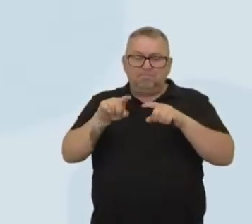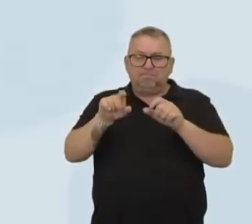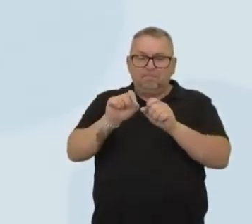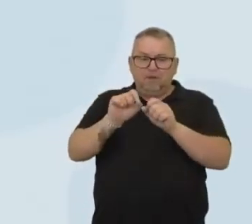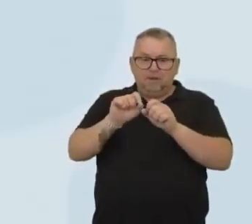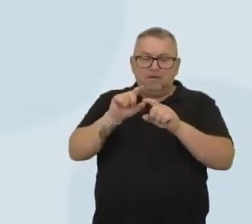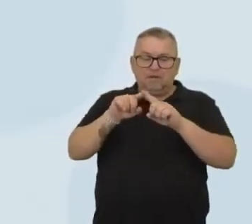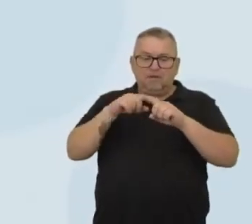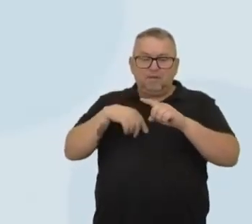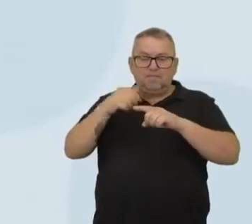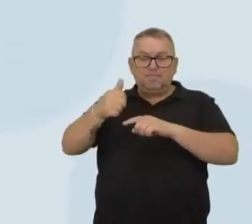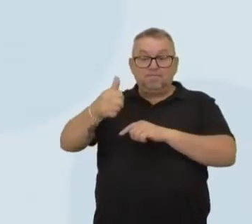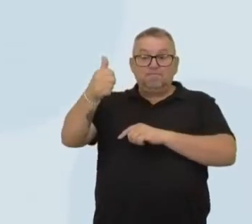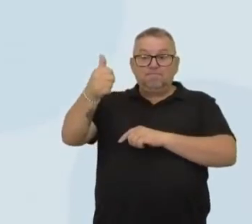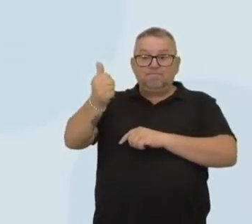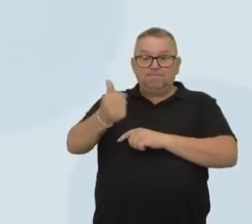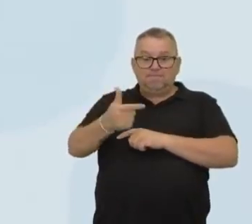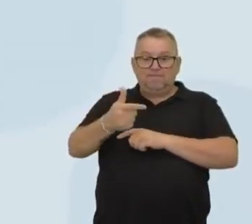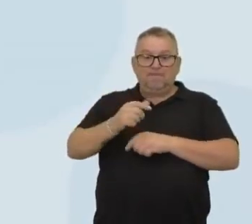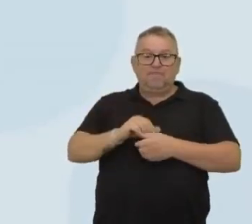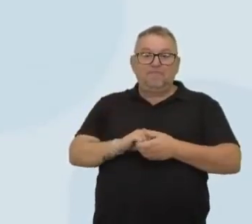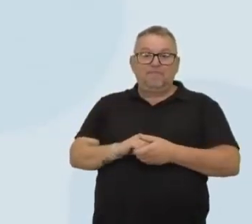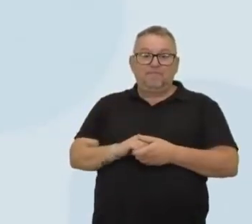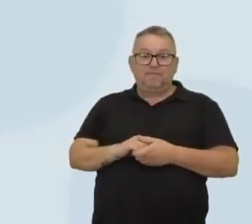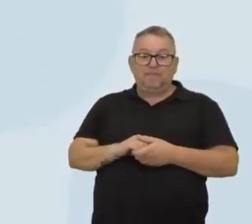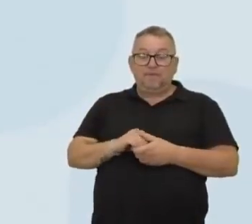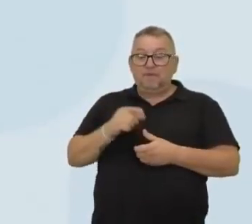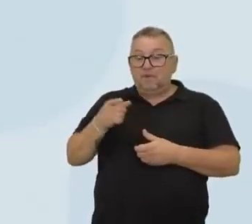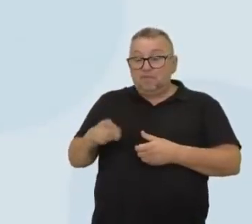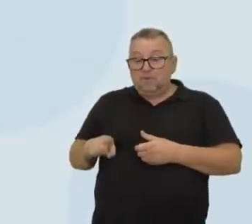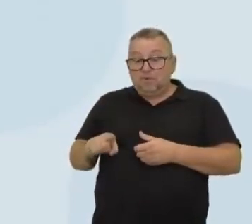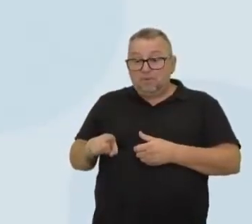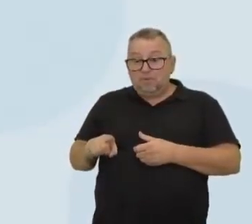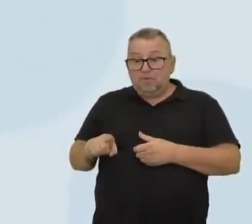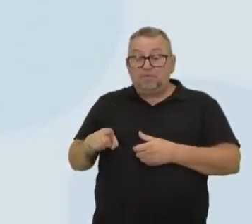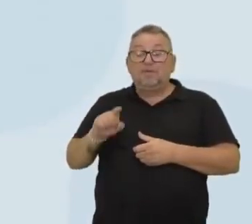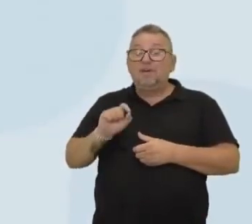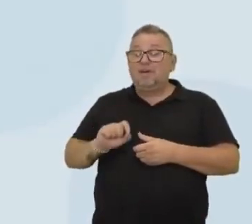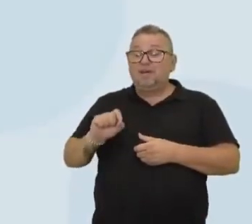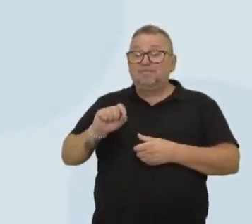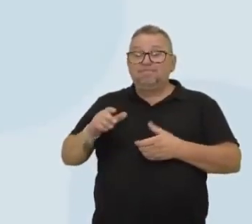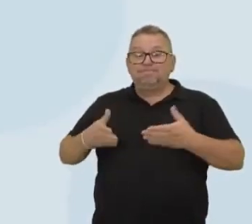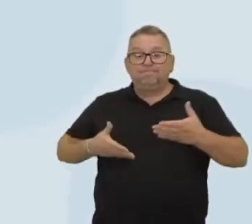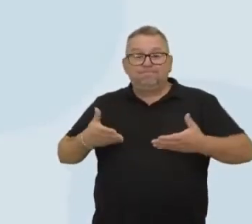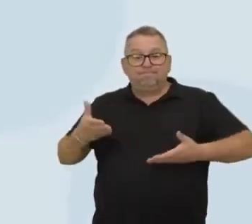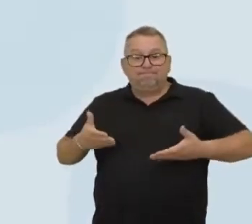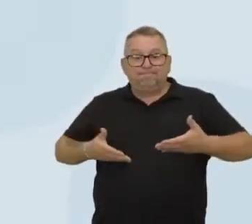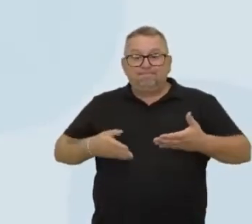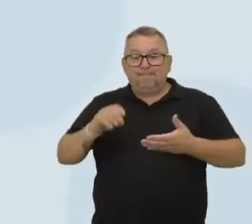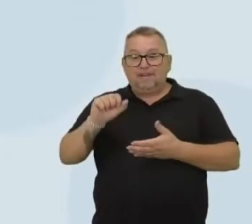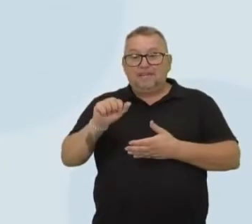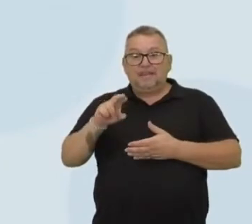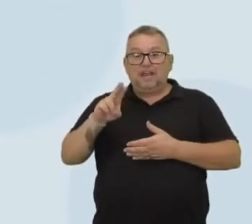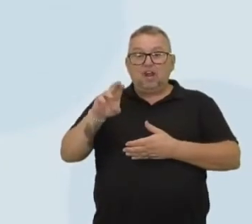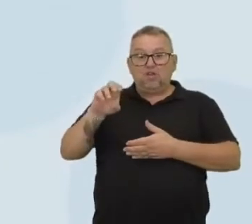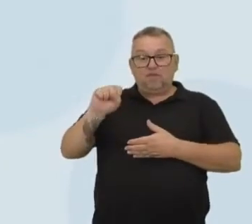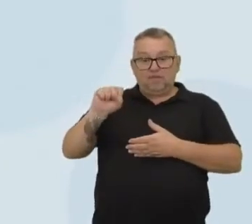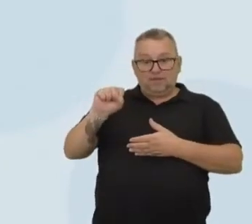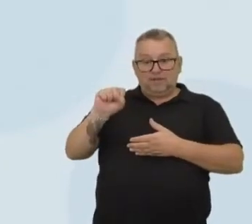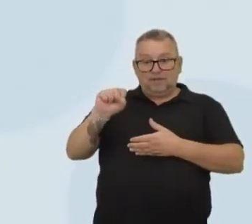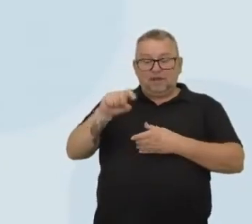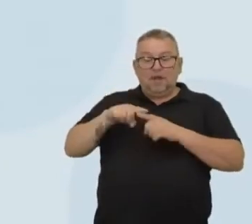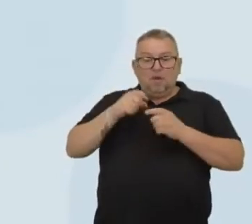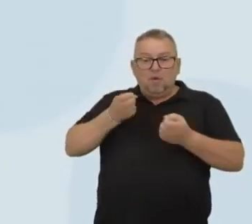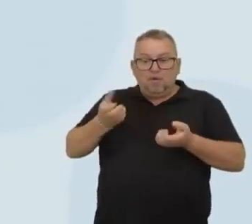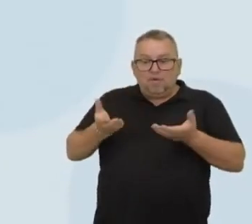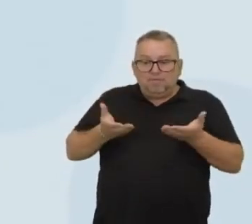de suzerania e vassalagem. E, por último, nós temos aí na base, né? Segurando toda a